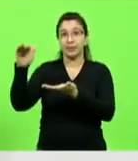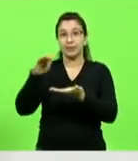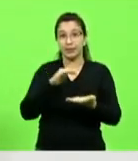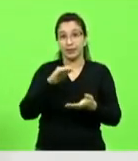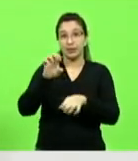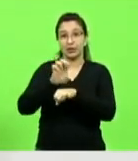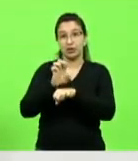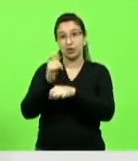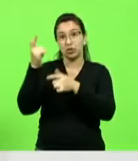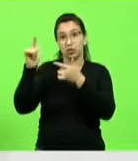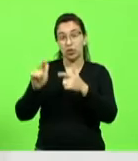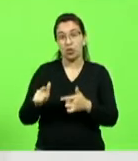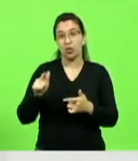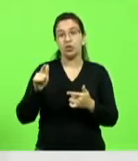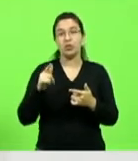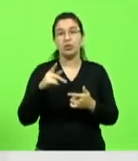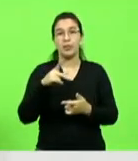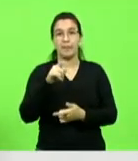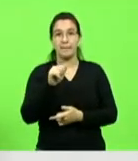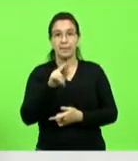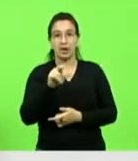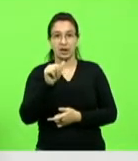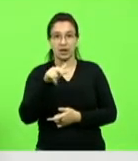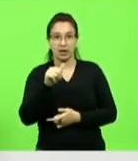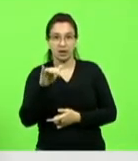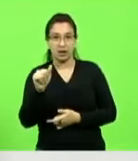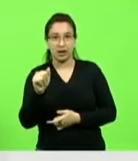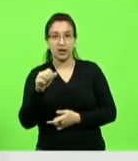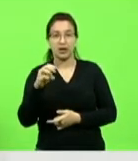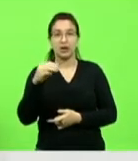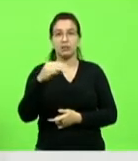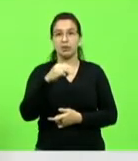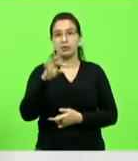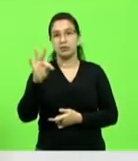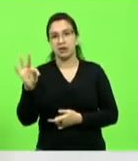Paraná, Mato Grosso, Mato Grosso do Sul, e assim por diante.